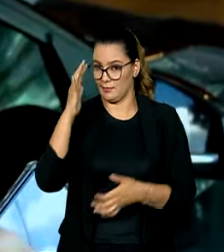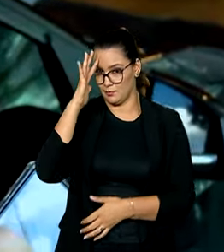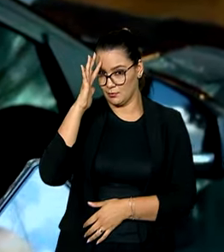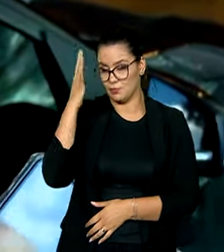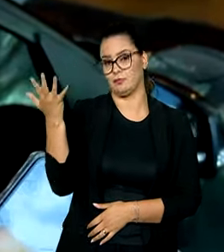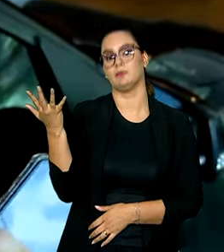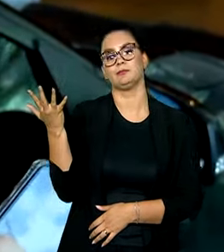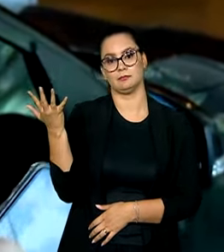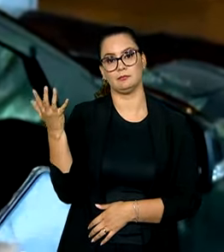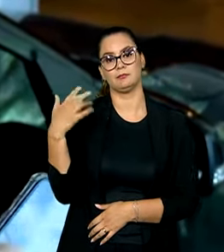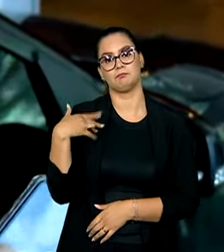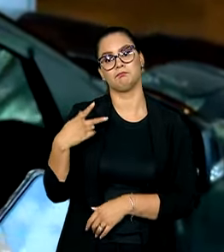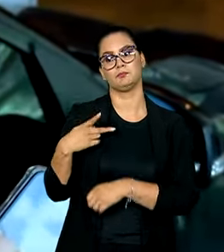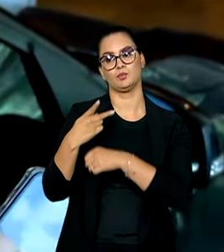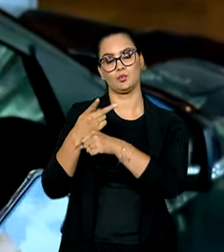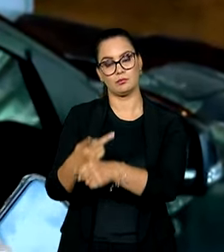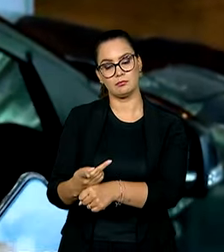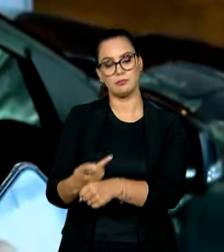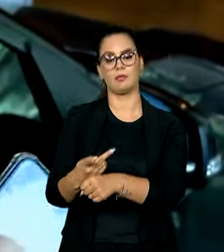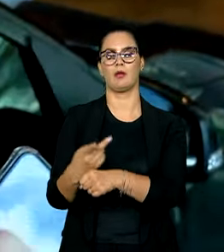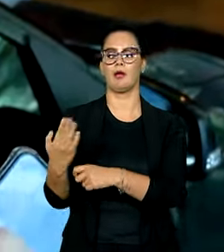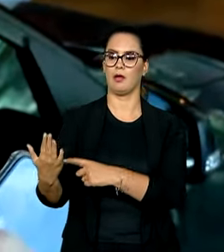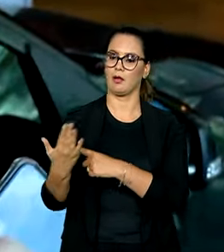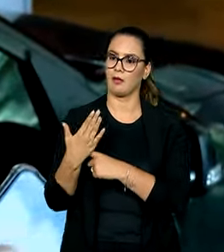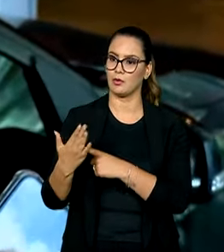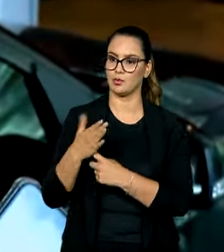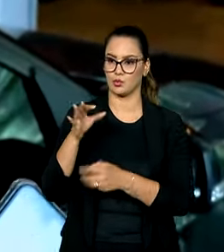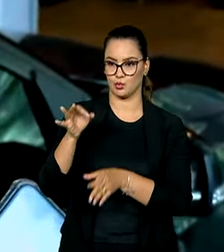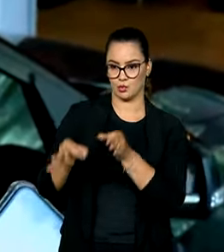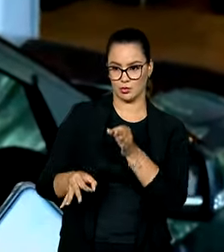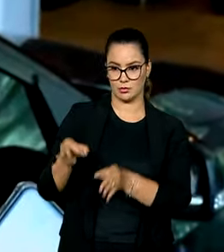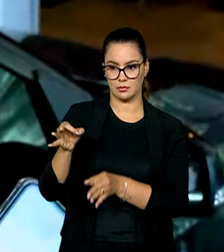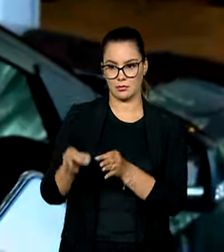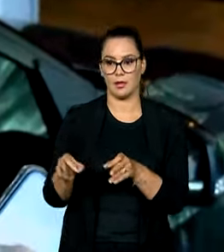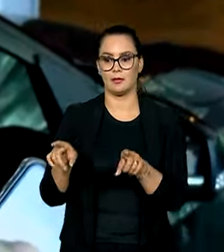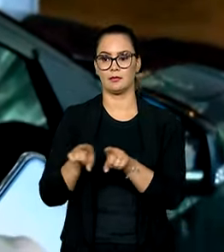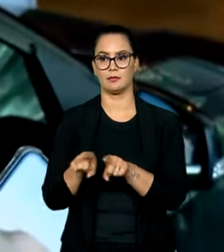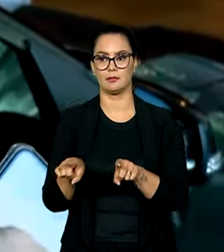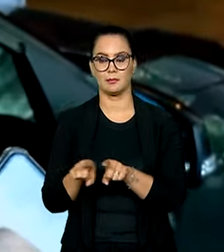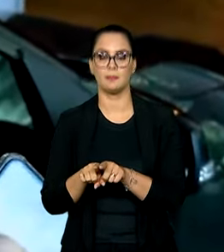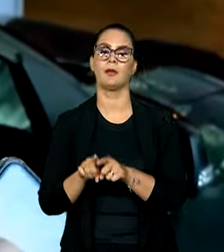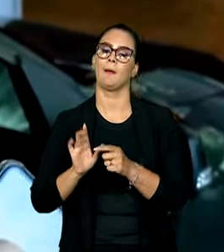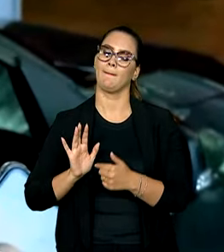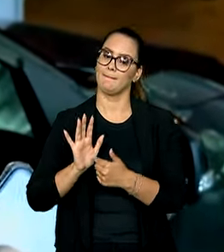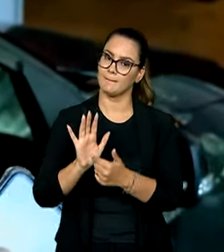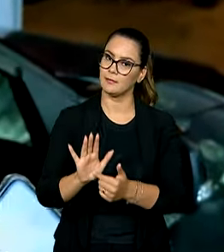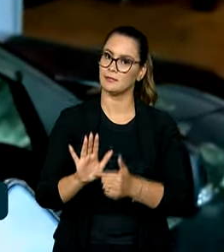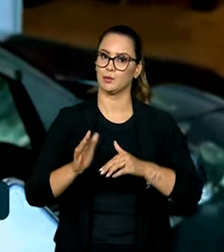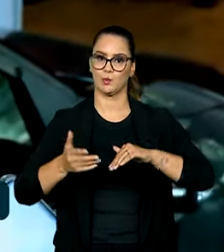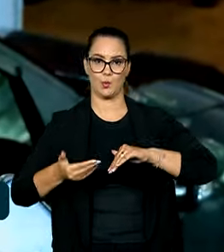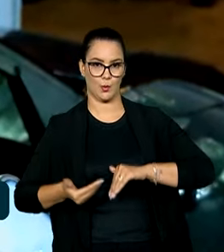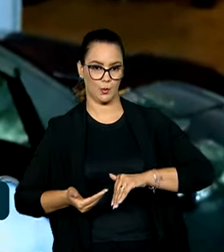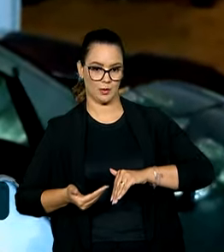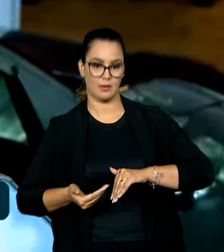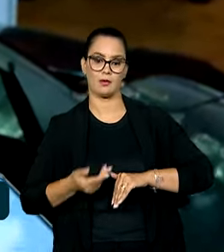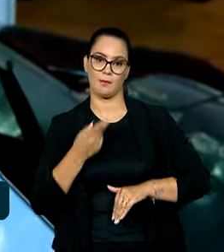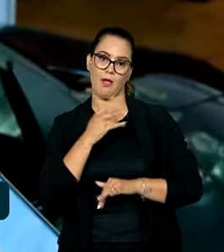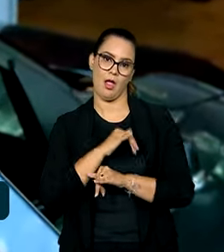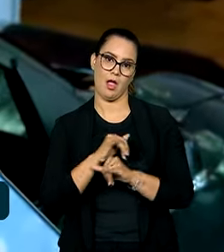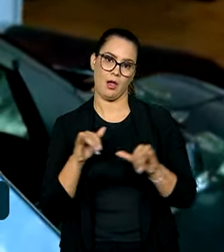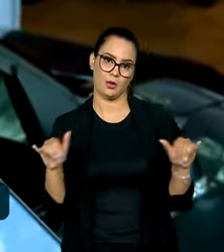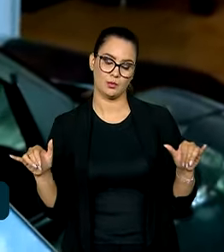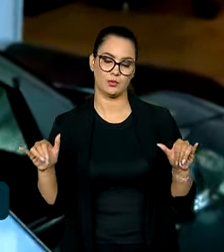Então nós vamos buscar o auxílio do judiciário nesse caso, mas também vamos apresentar para o Congresso, como anunciou